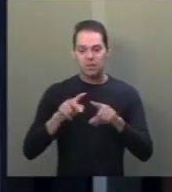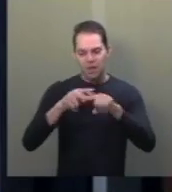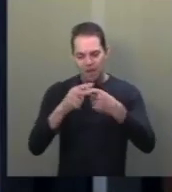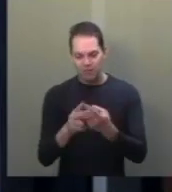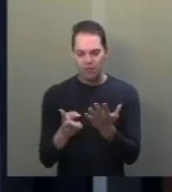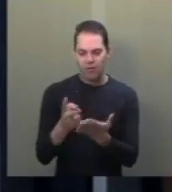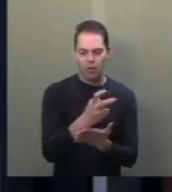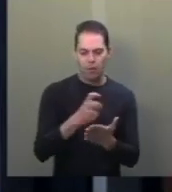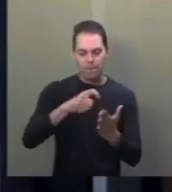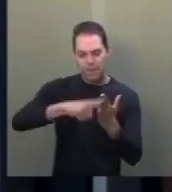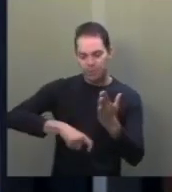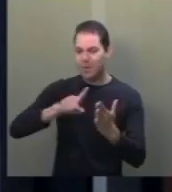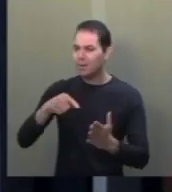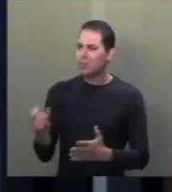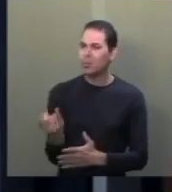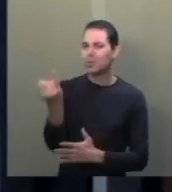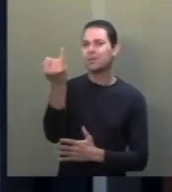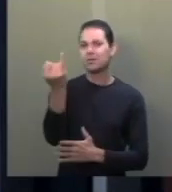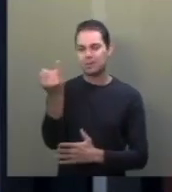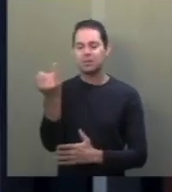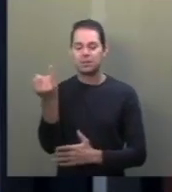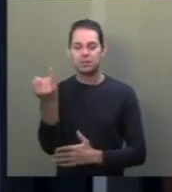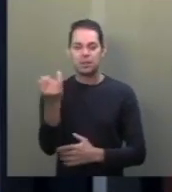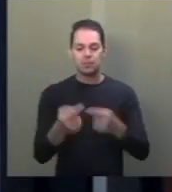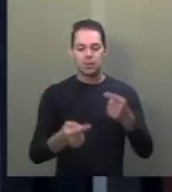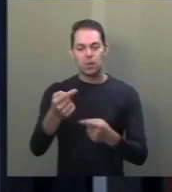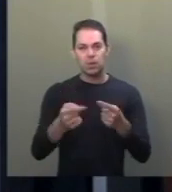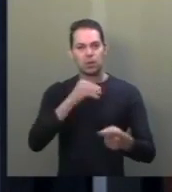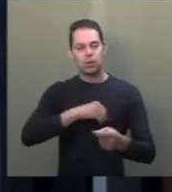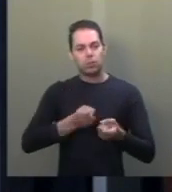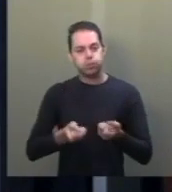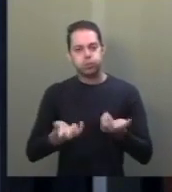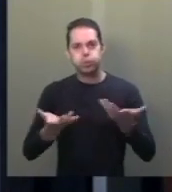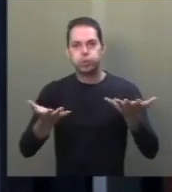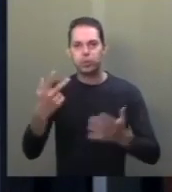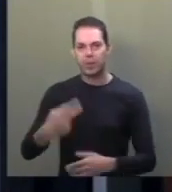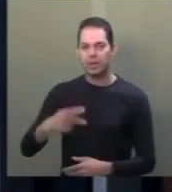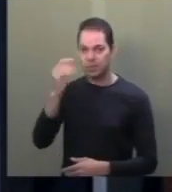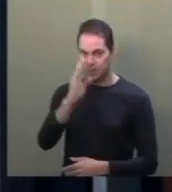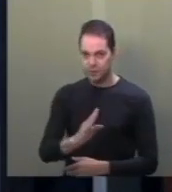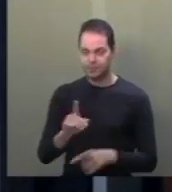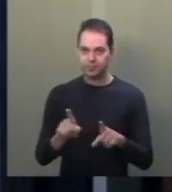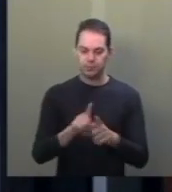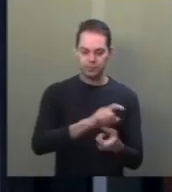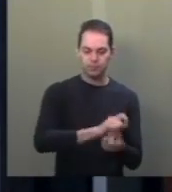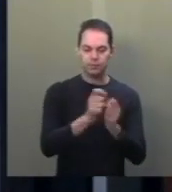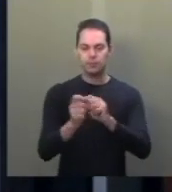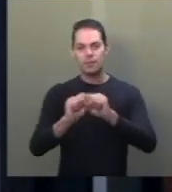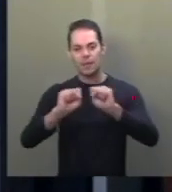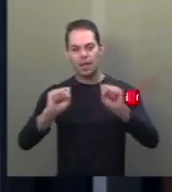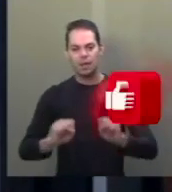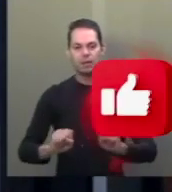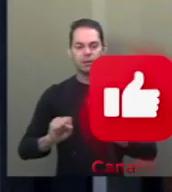essencial, como inclusive política de distribuição de renda no país. Modernização do sistema para